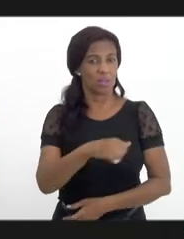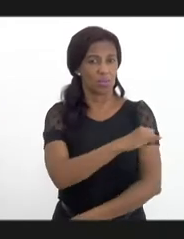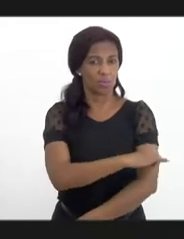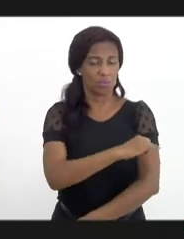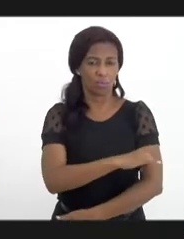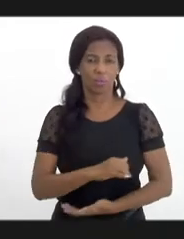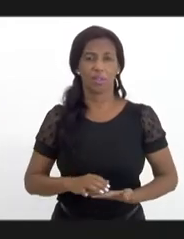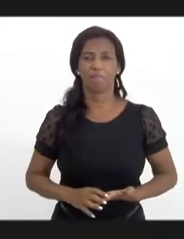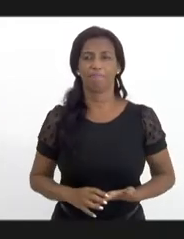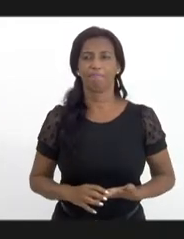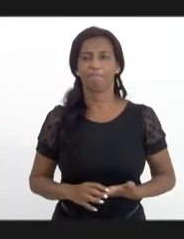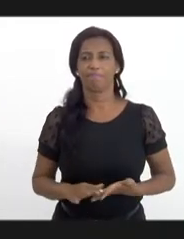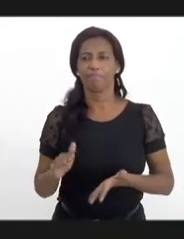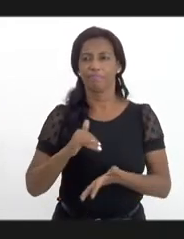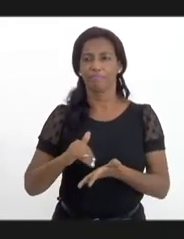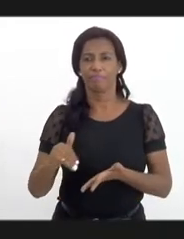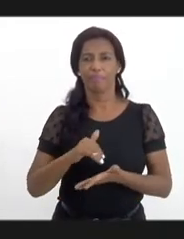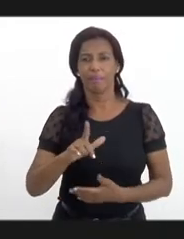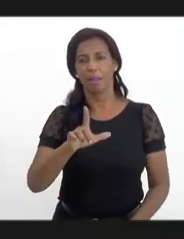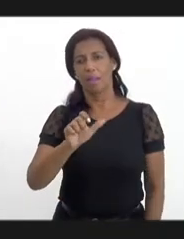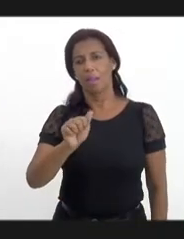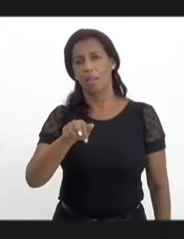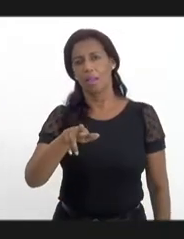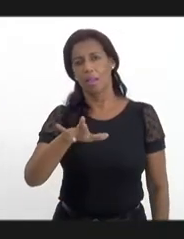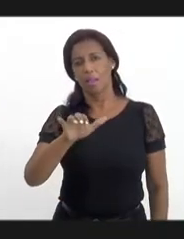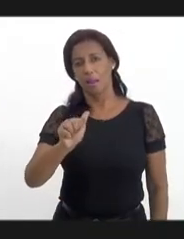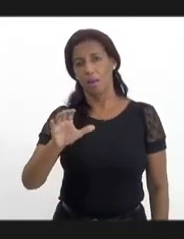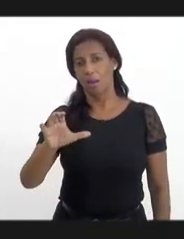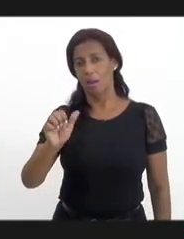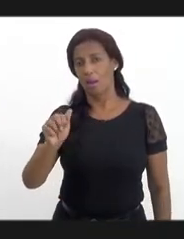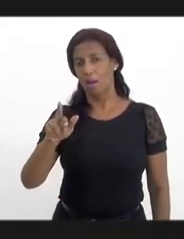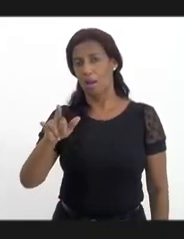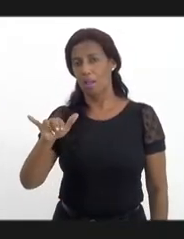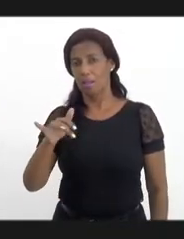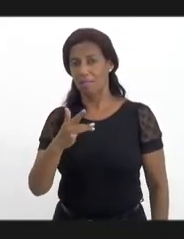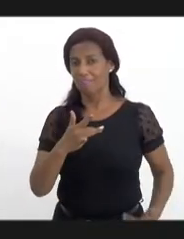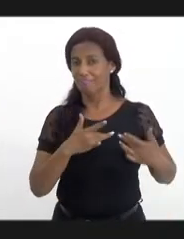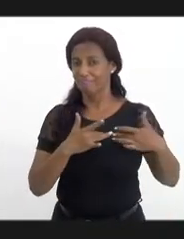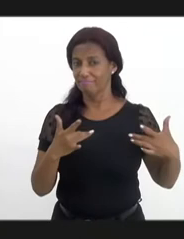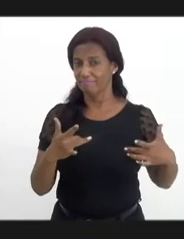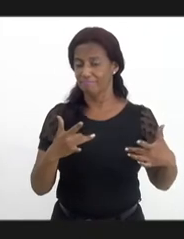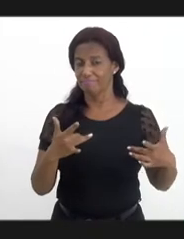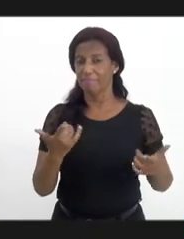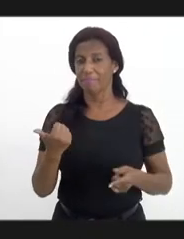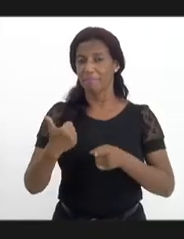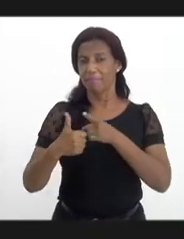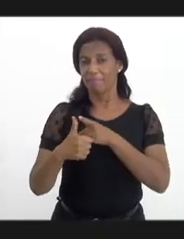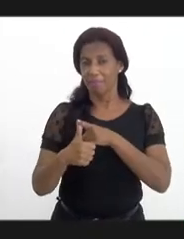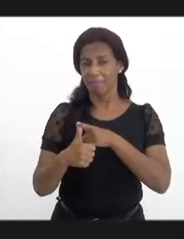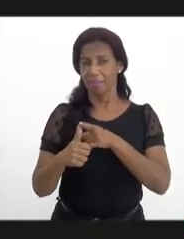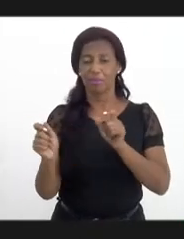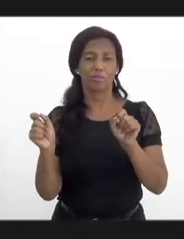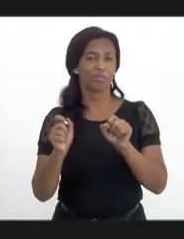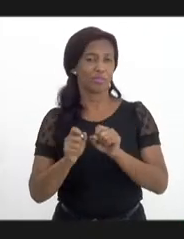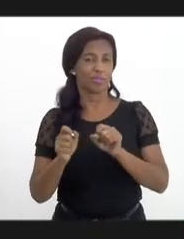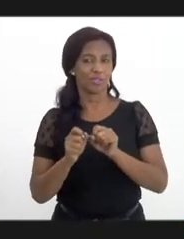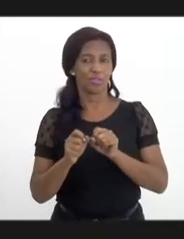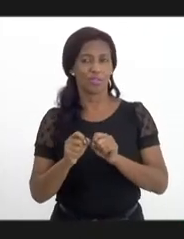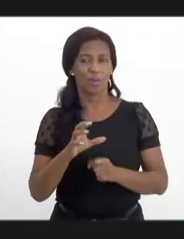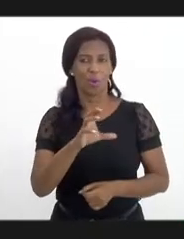a secretária Laura Carneiro teve a sensibilidade, primeiro de fazer o